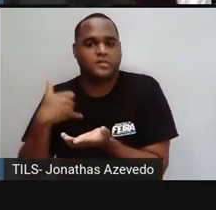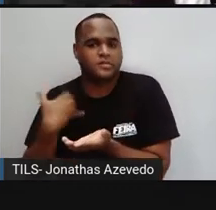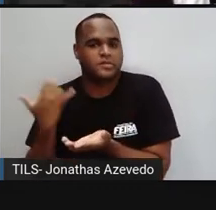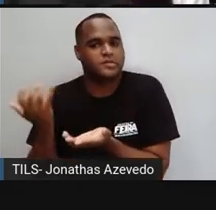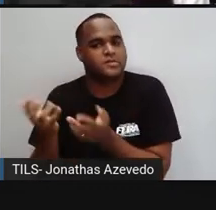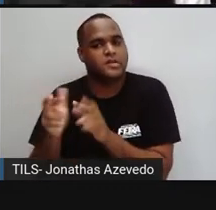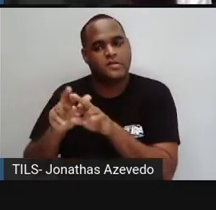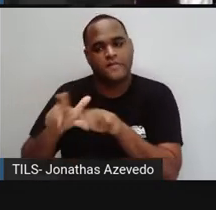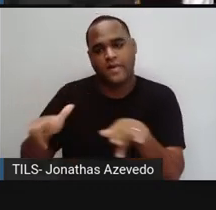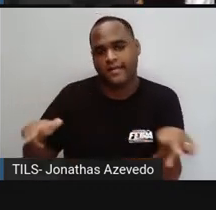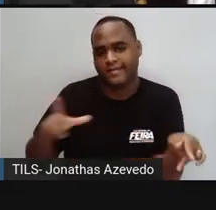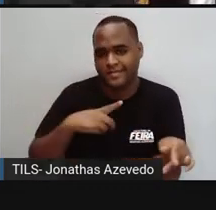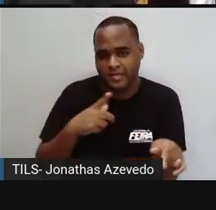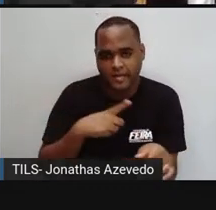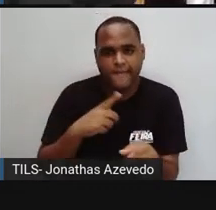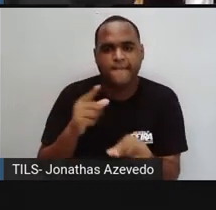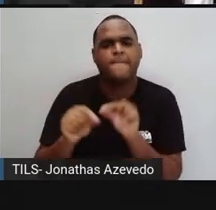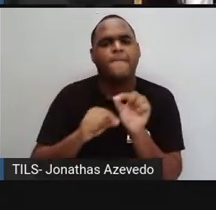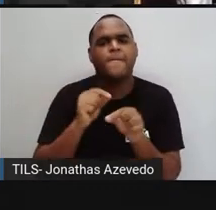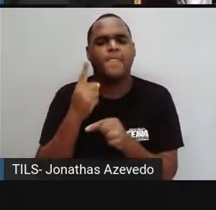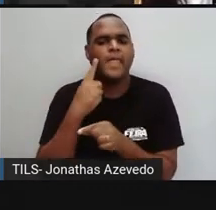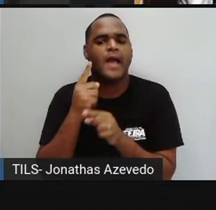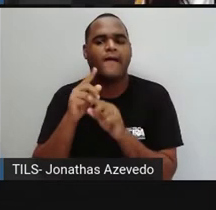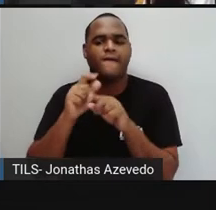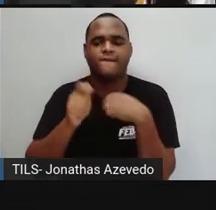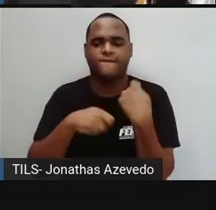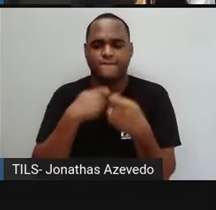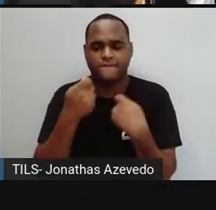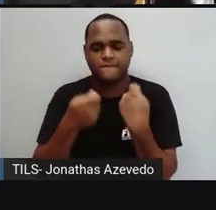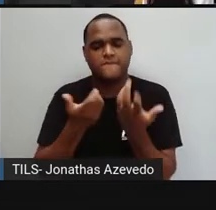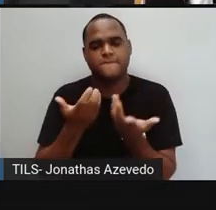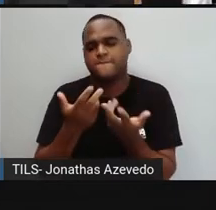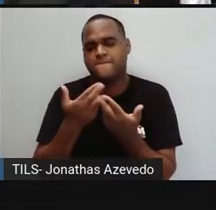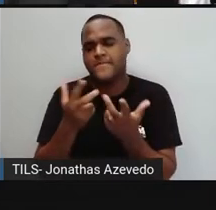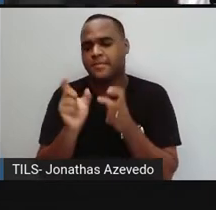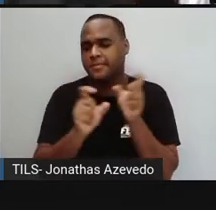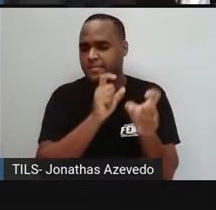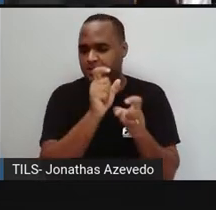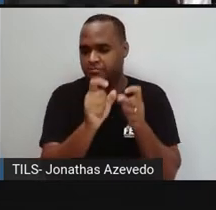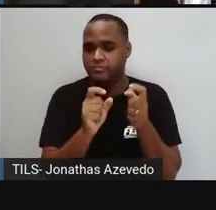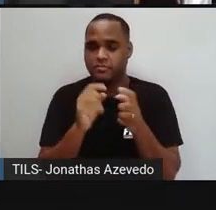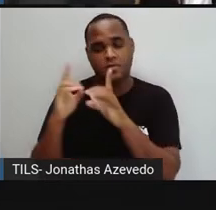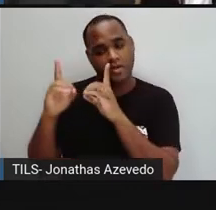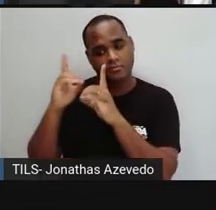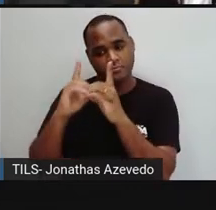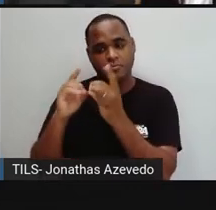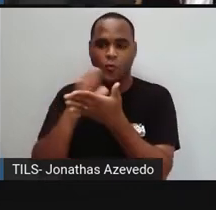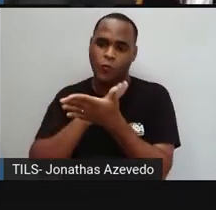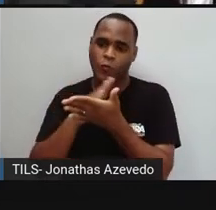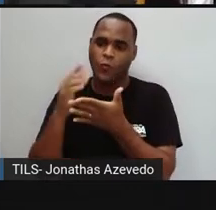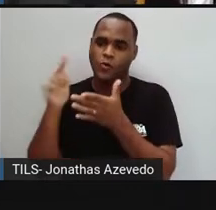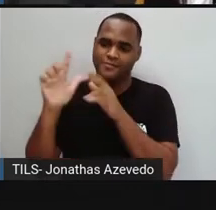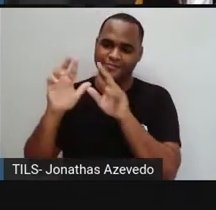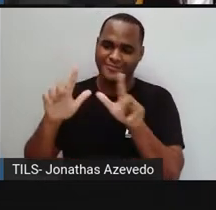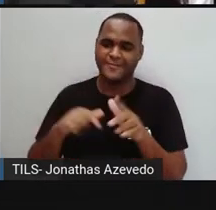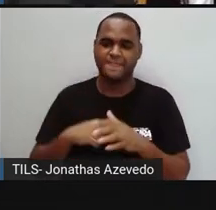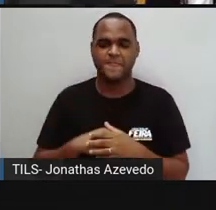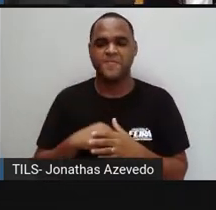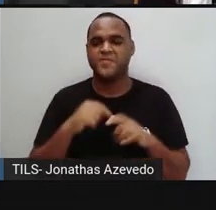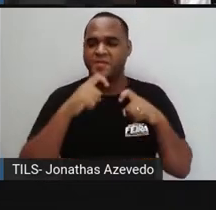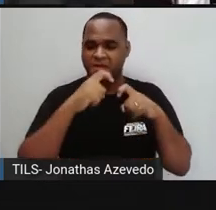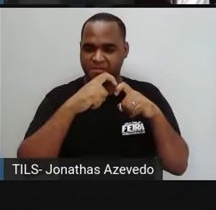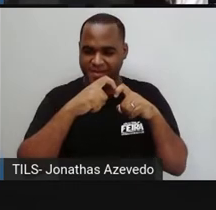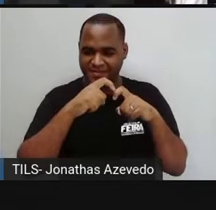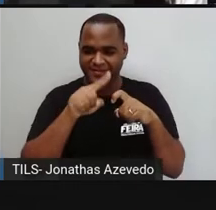podem fazer parte aí de diálogos de alguns e de outros não. Nessa tirinha aí, a gente vê um médico